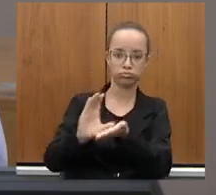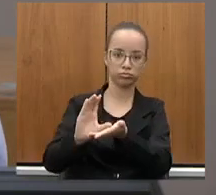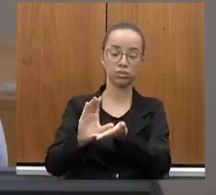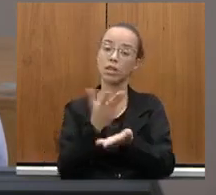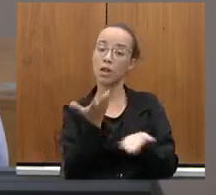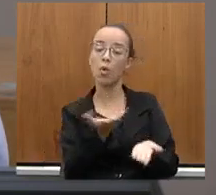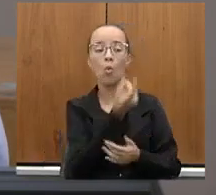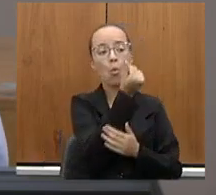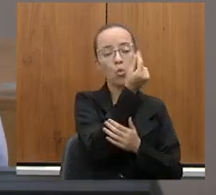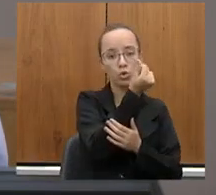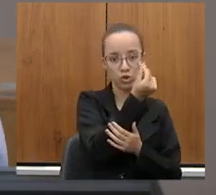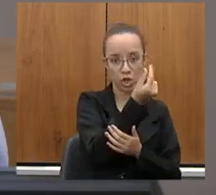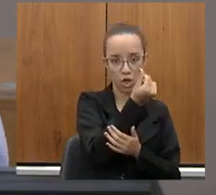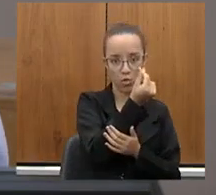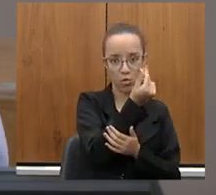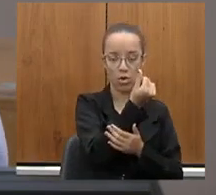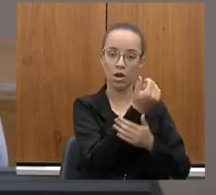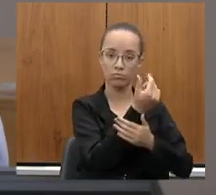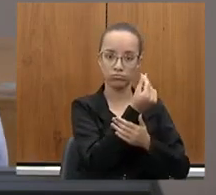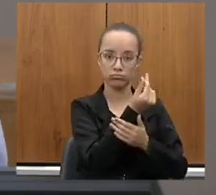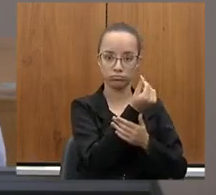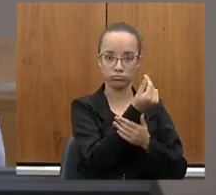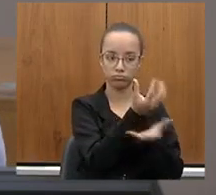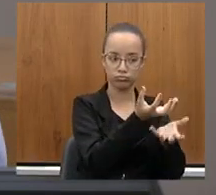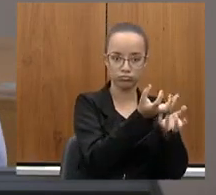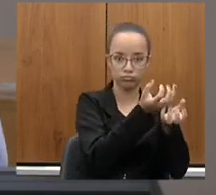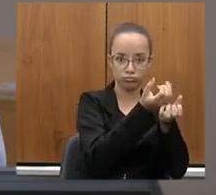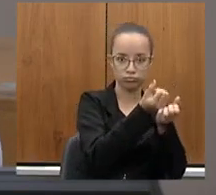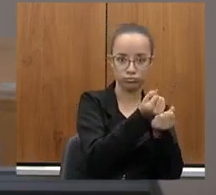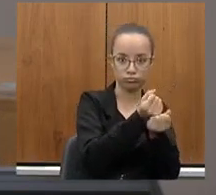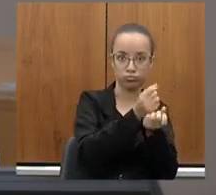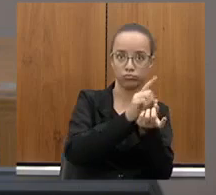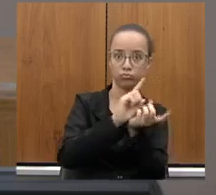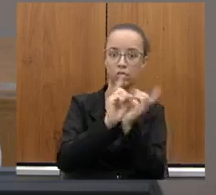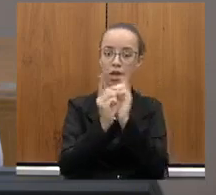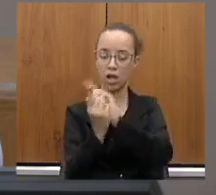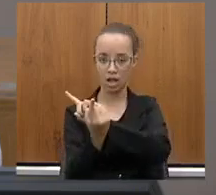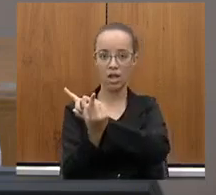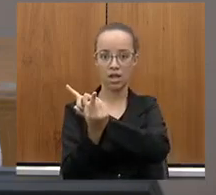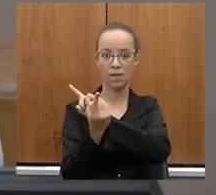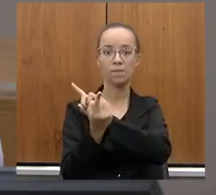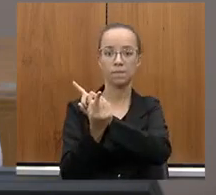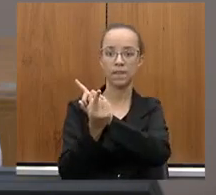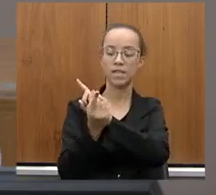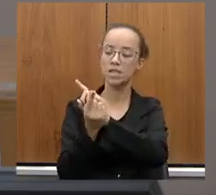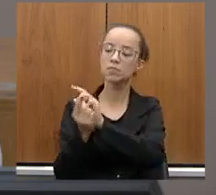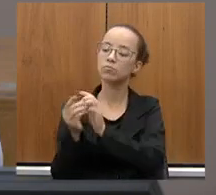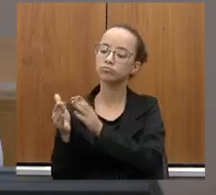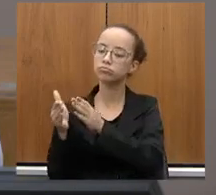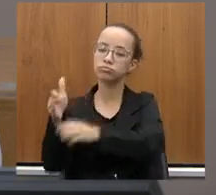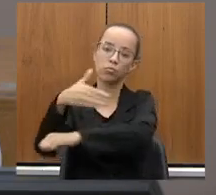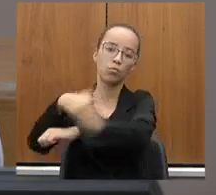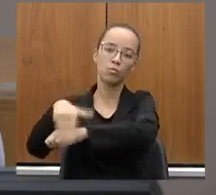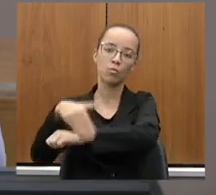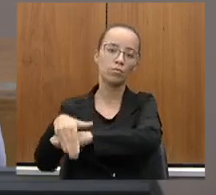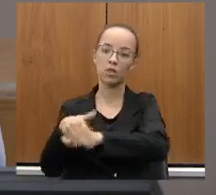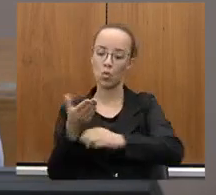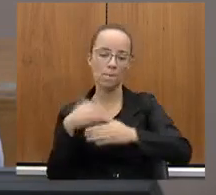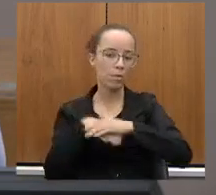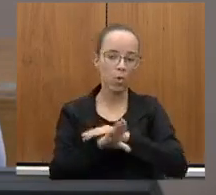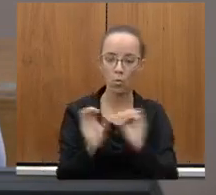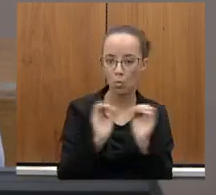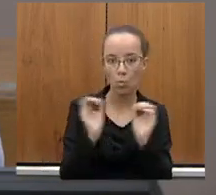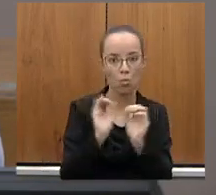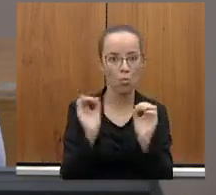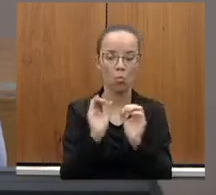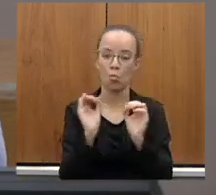dinheiro que é gerado na concessão, ele vai para o sistema do DR para investimento em estradas. Não serve para fazer caixa, não serve para